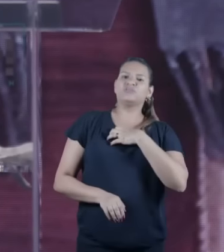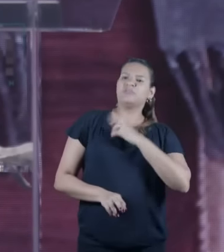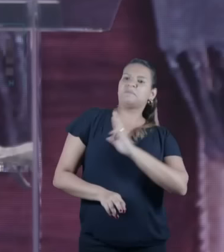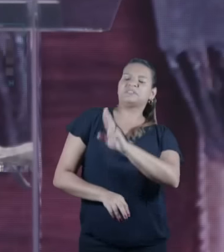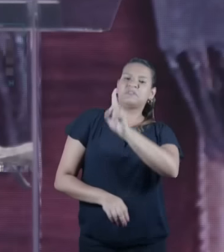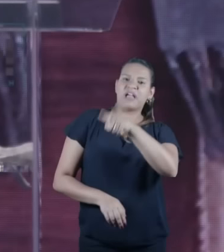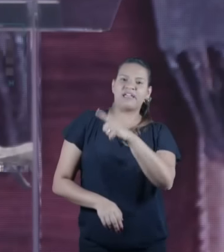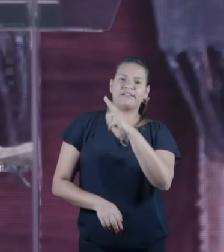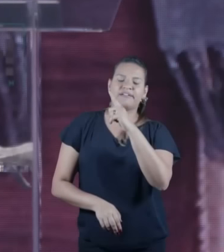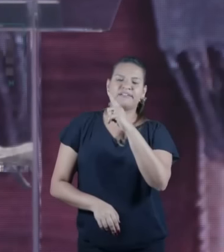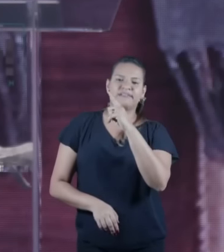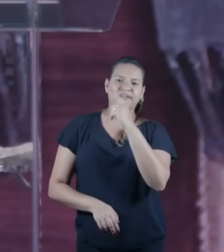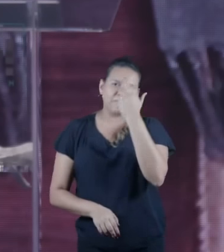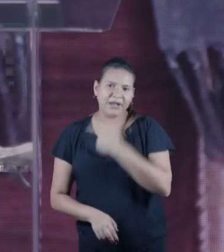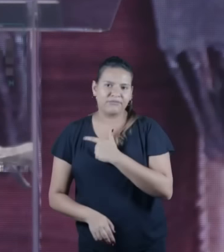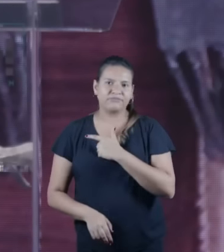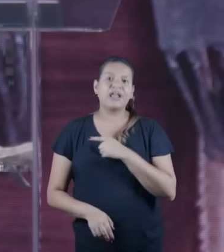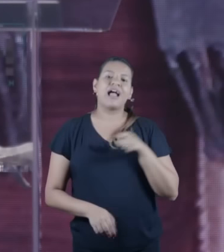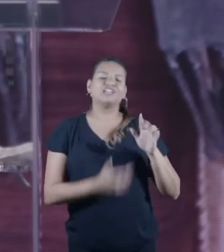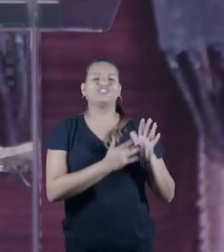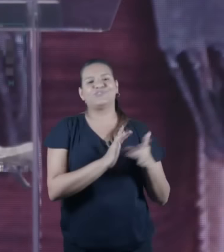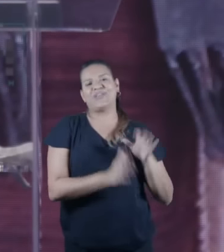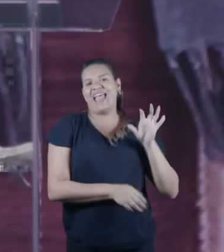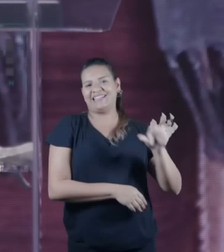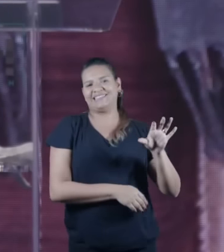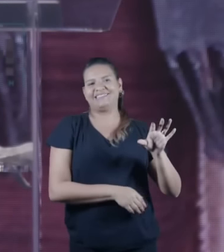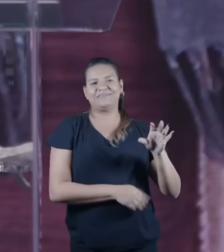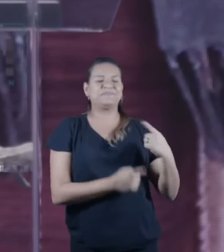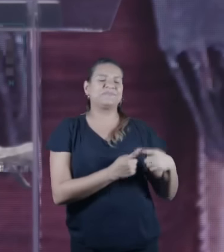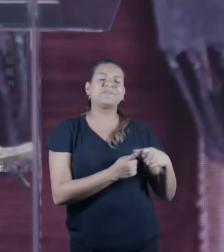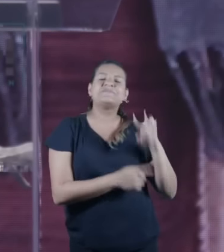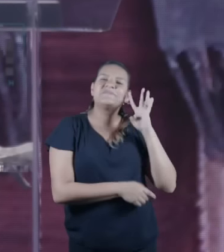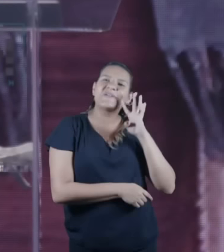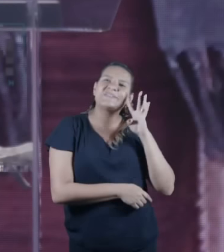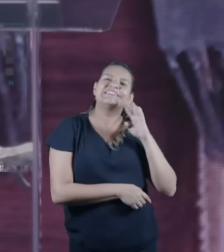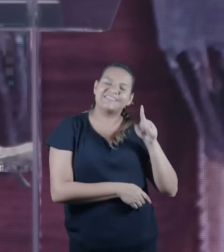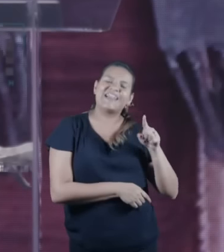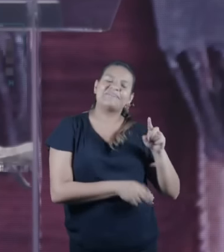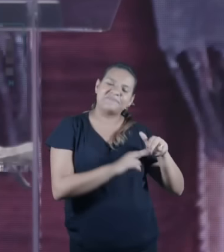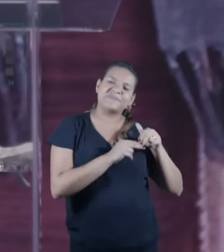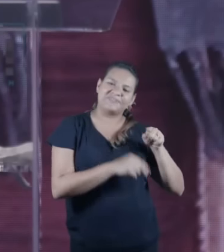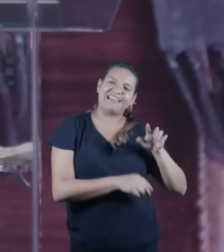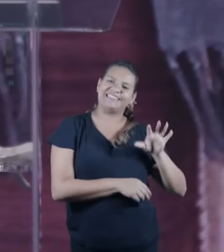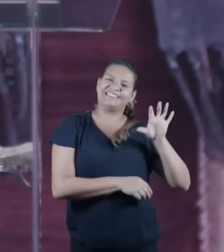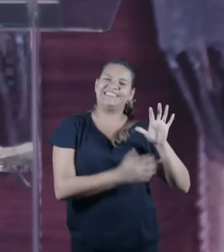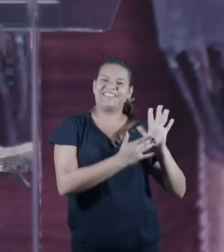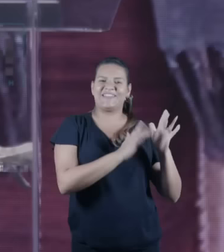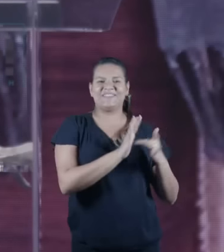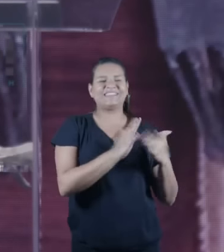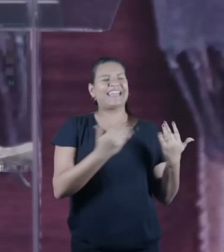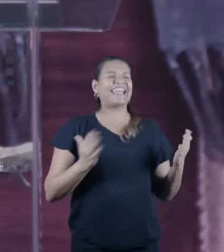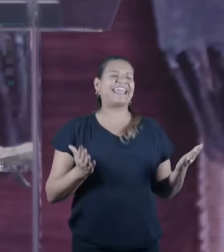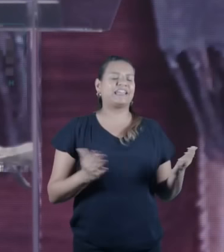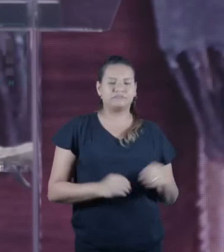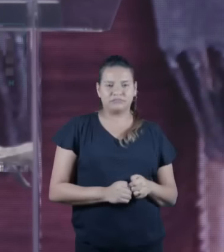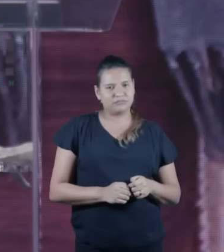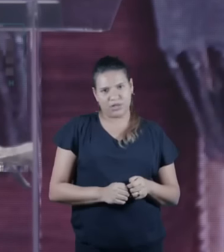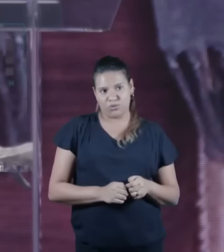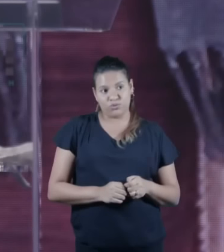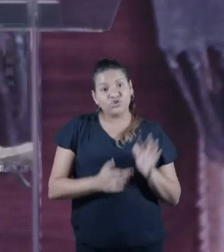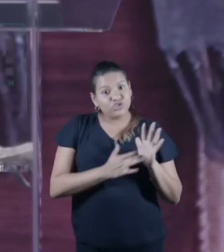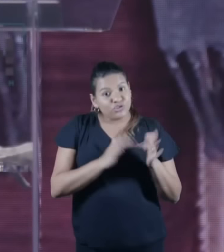europeu não vamos entender o mundo que eles viviam porque Jesus